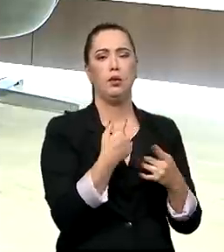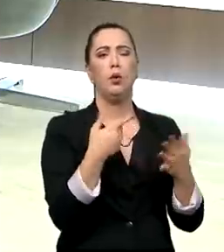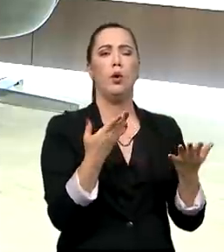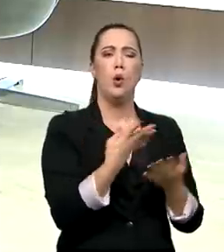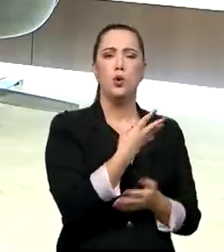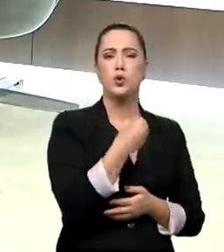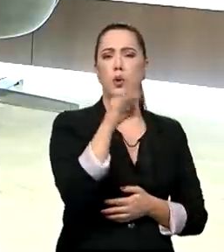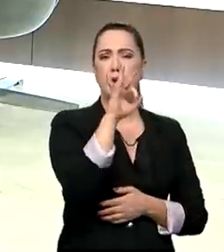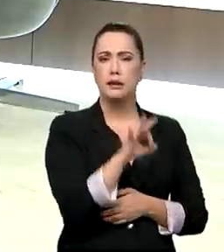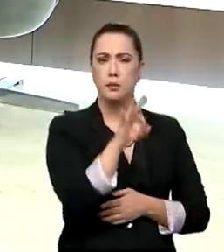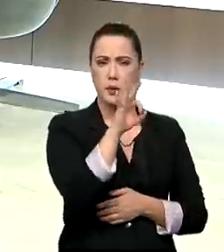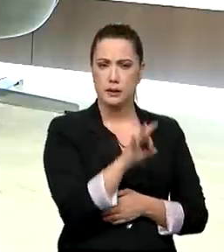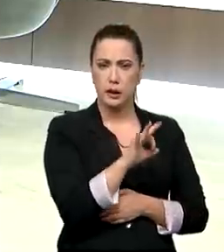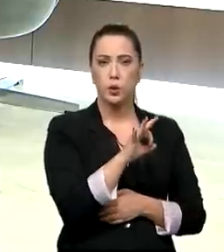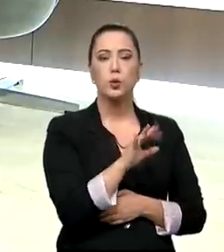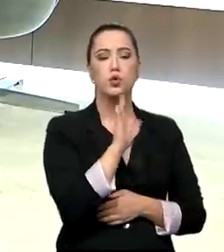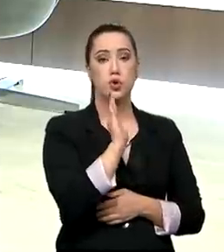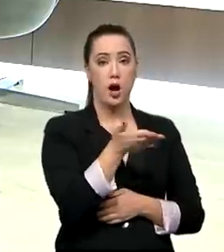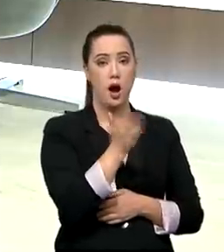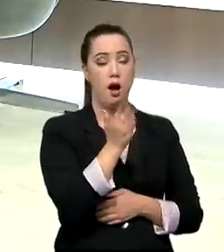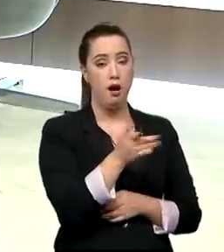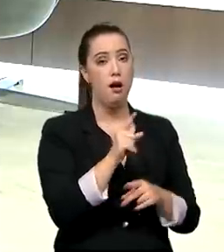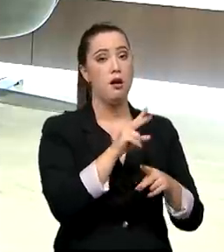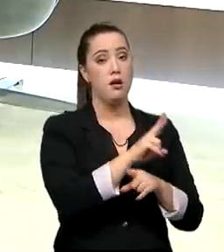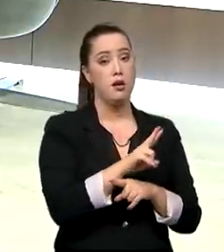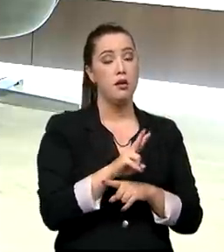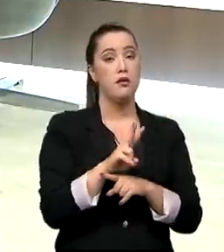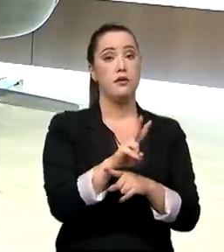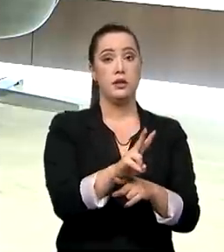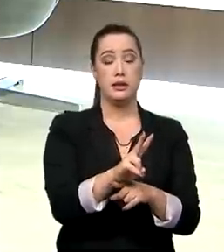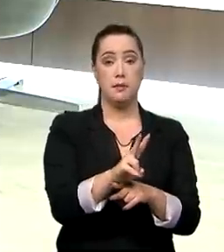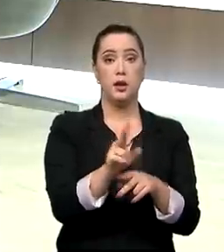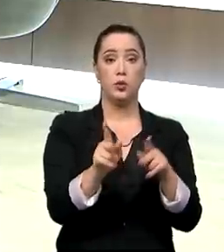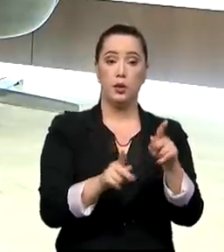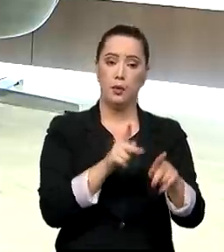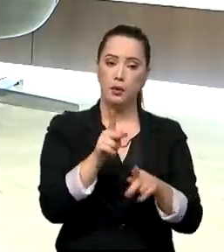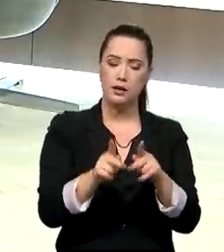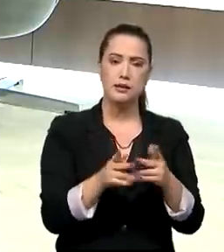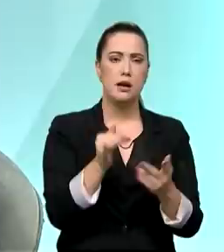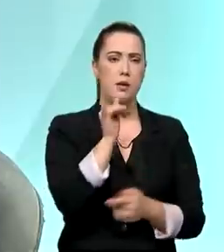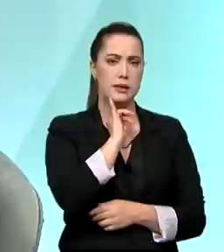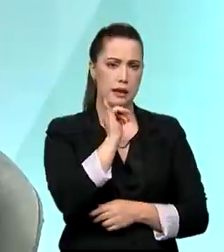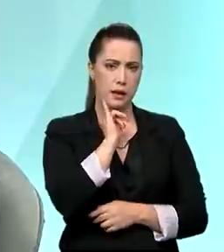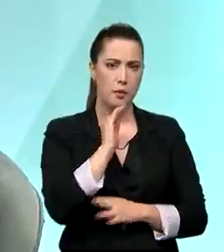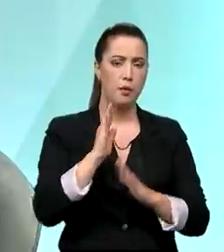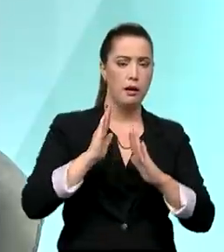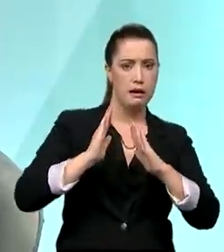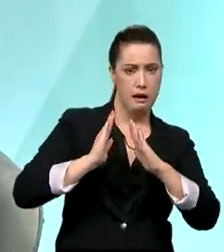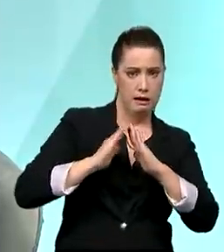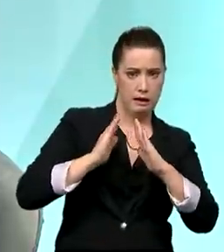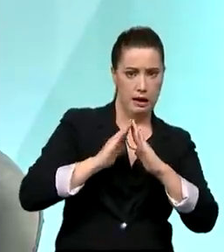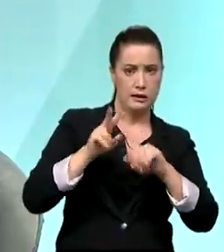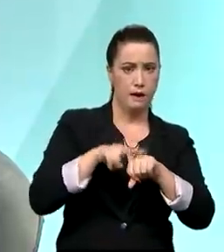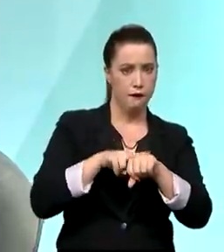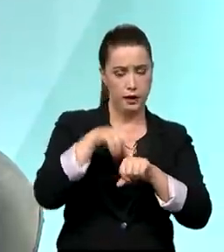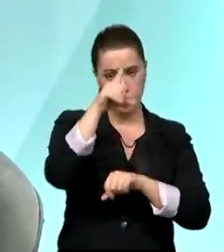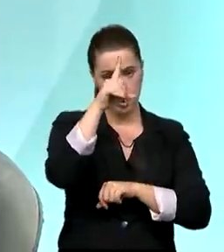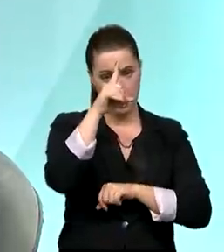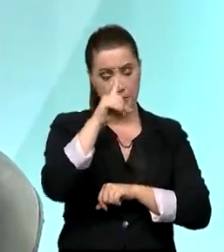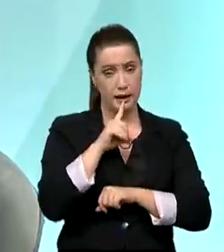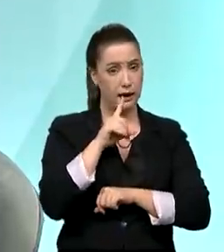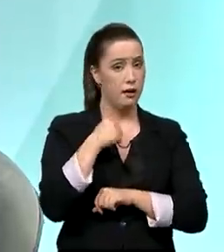% do mercado e, na parte do financiamento, a questão popular, o Casa Verde e Amarela, é 100%. Então,